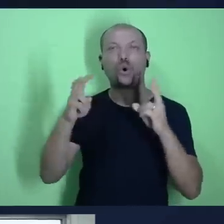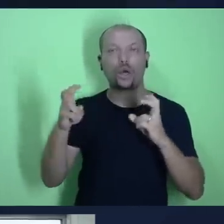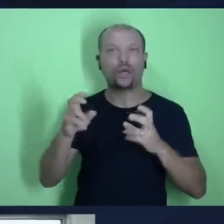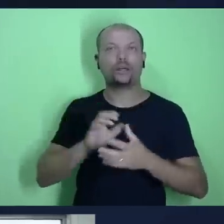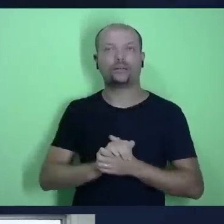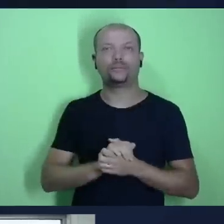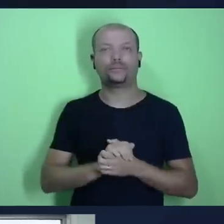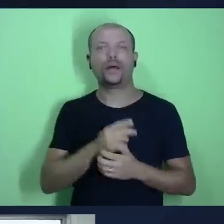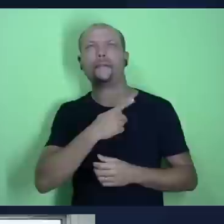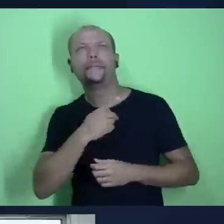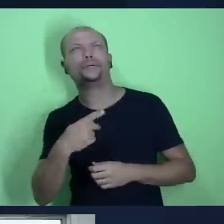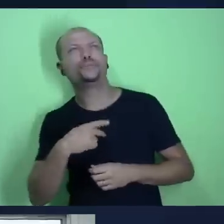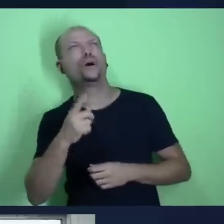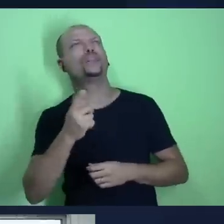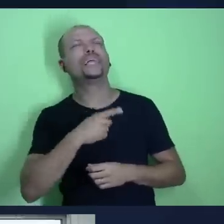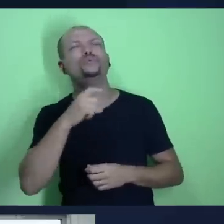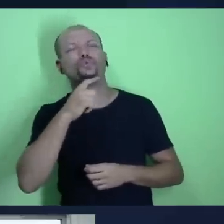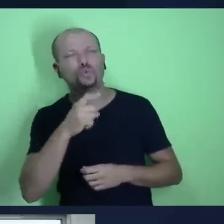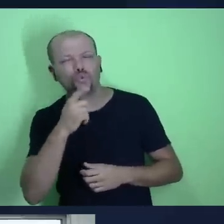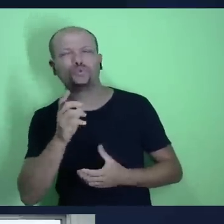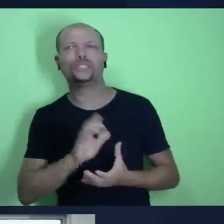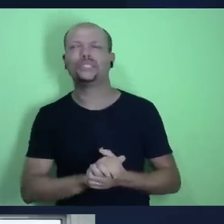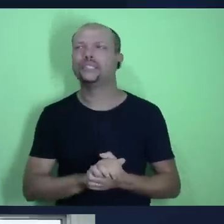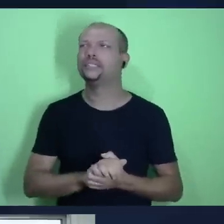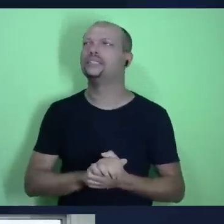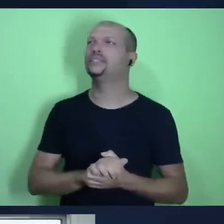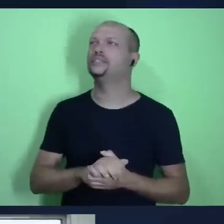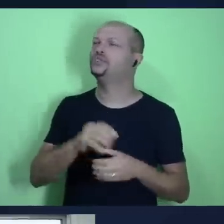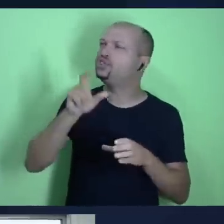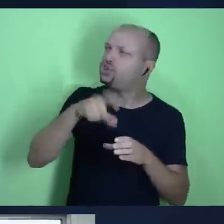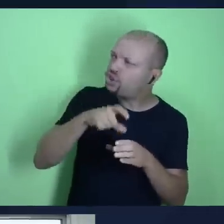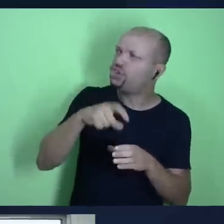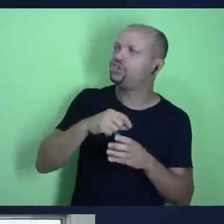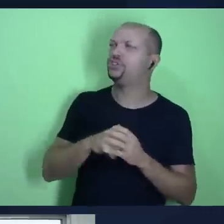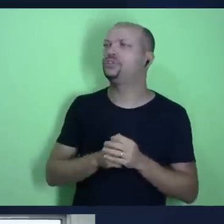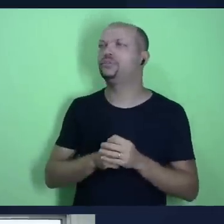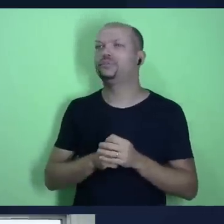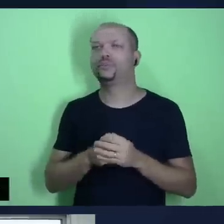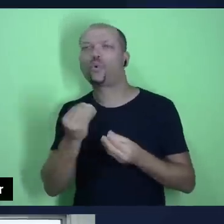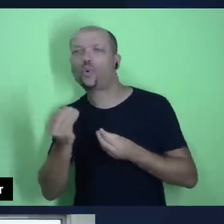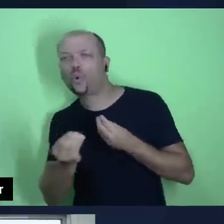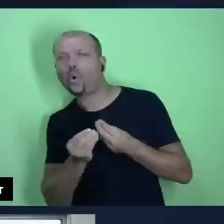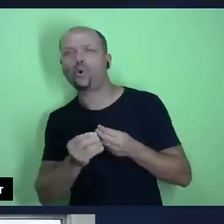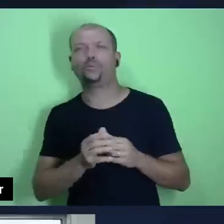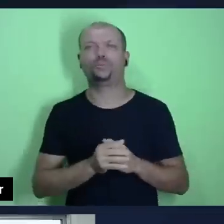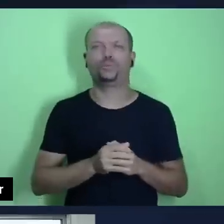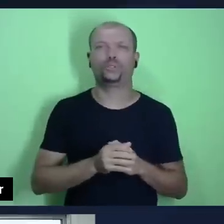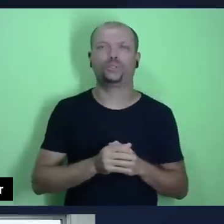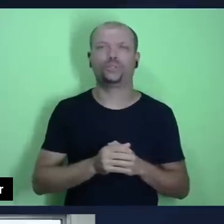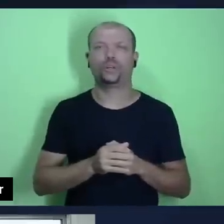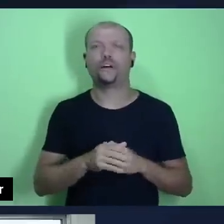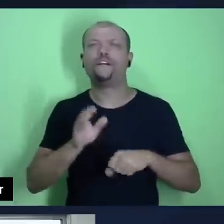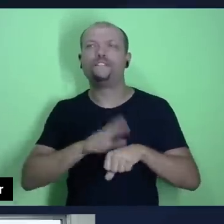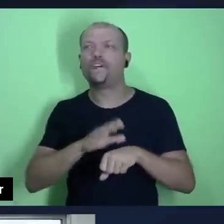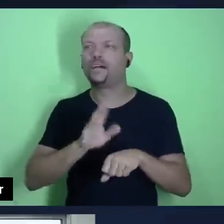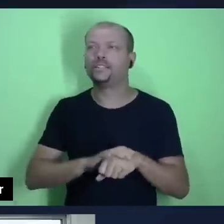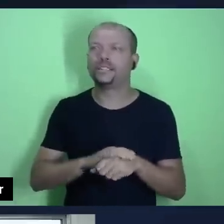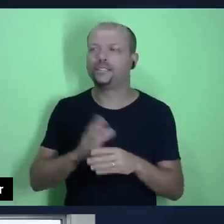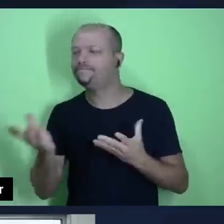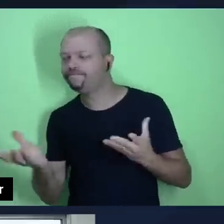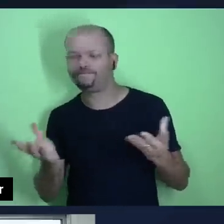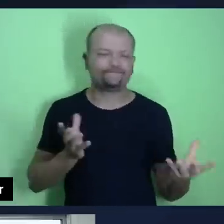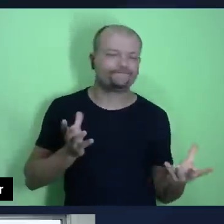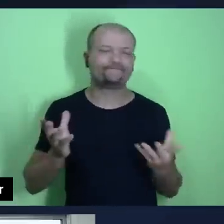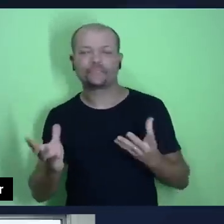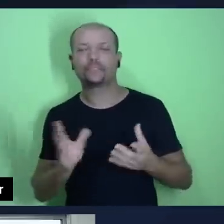Pastor, eu tenho alguma dúvida, a questão do dízimo, bruto, líquido, o professor Everson esteve conosco e trouxe aqui